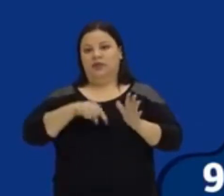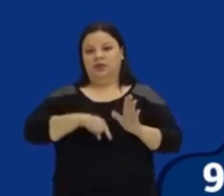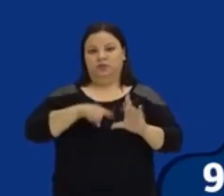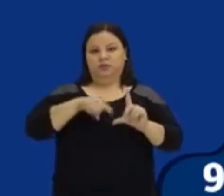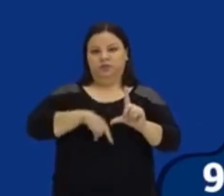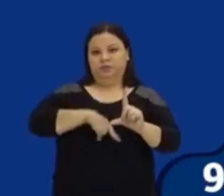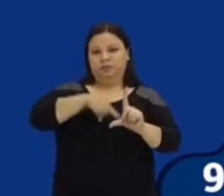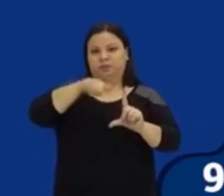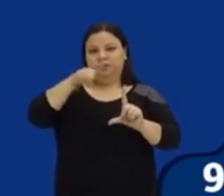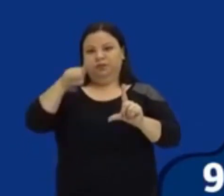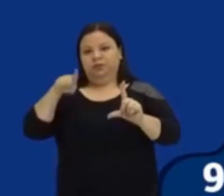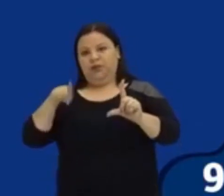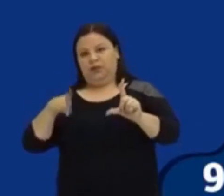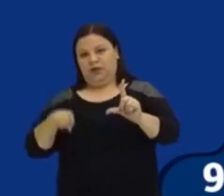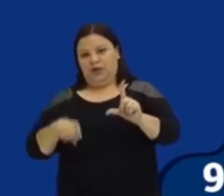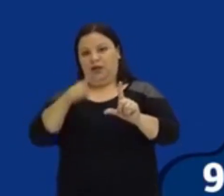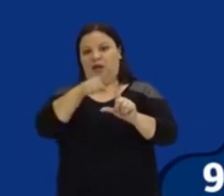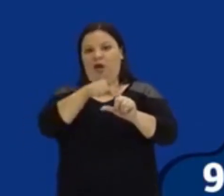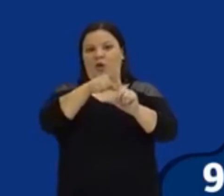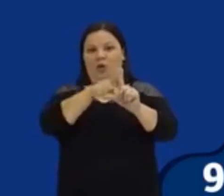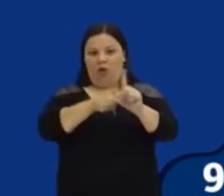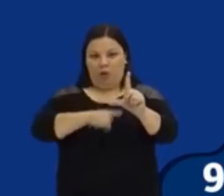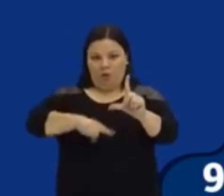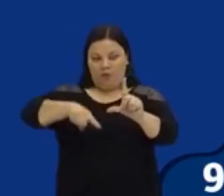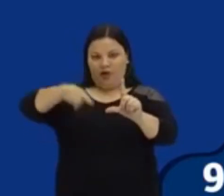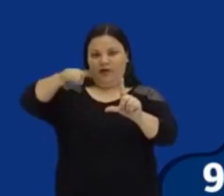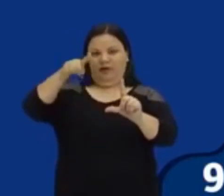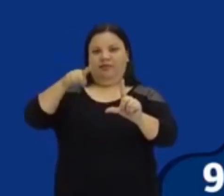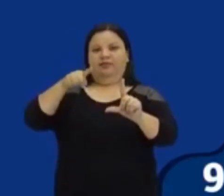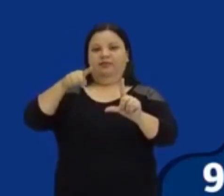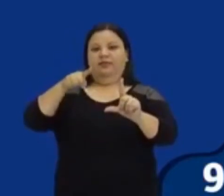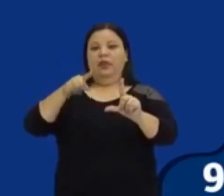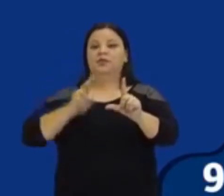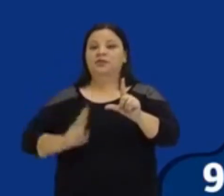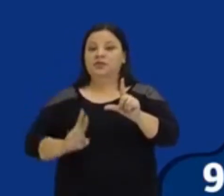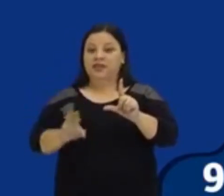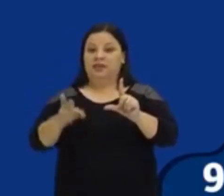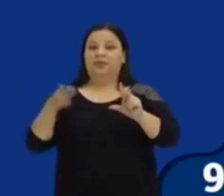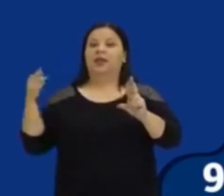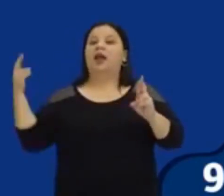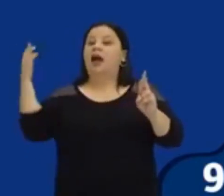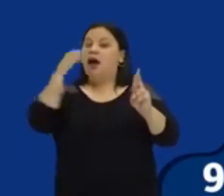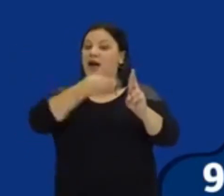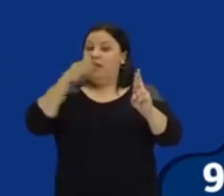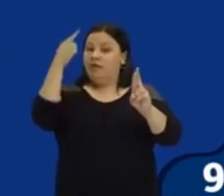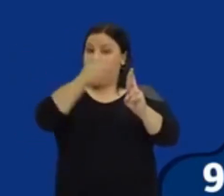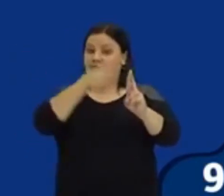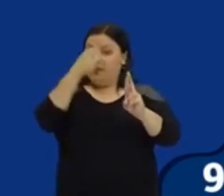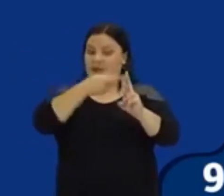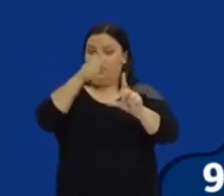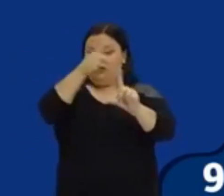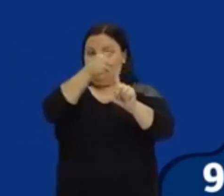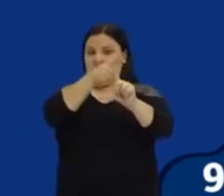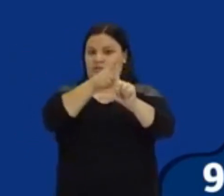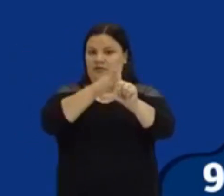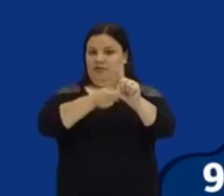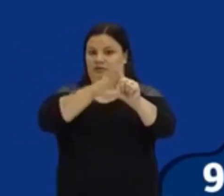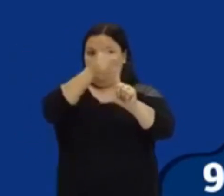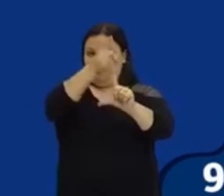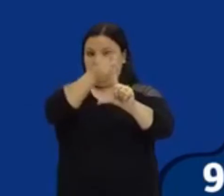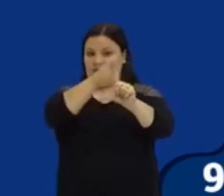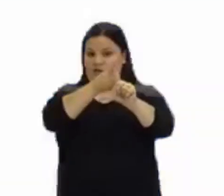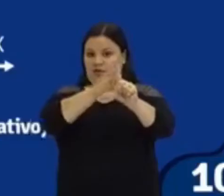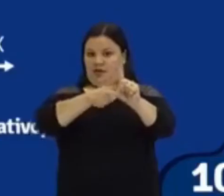do Y. Então, podem ver que a base aqui ainda é, a referência, melhor dizendo, ainda é o eixo do Y.